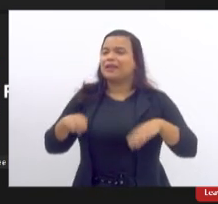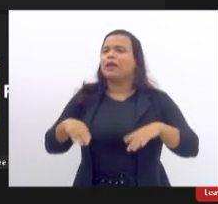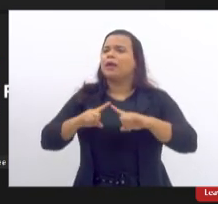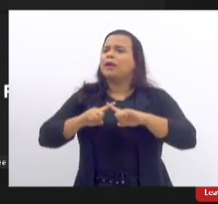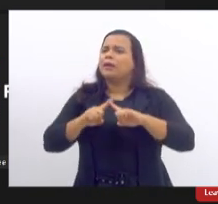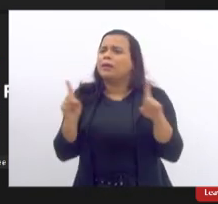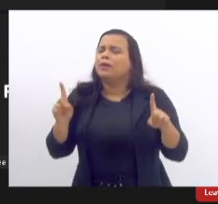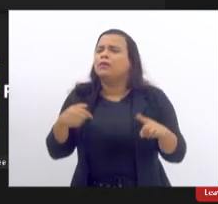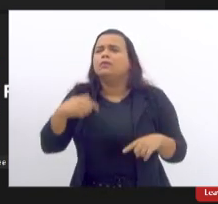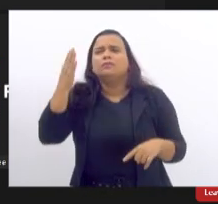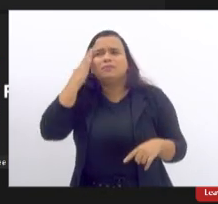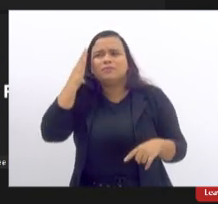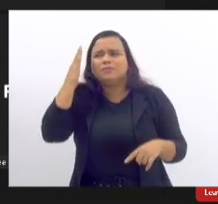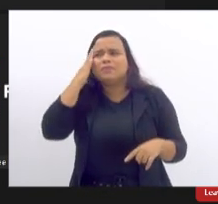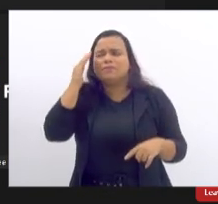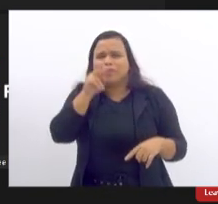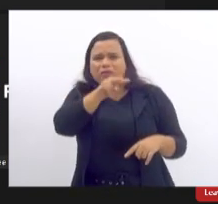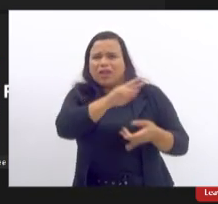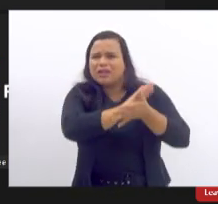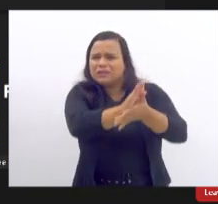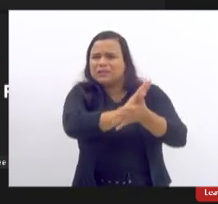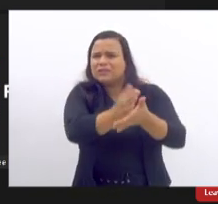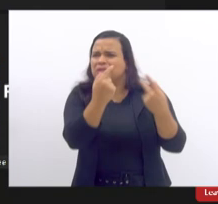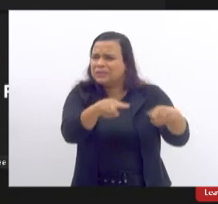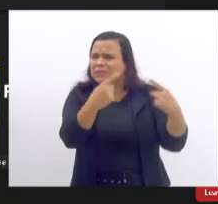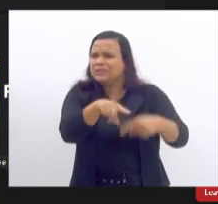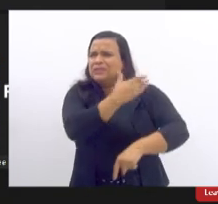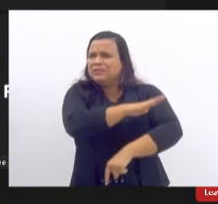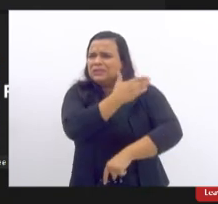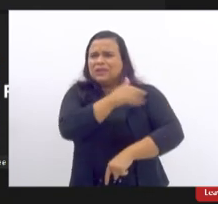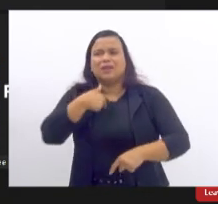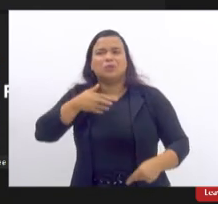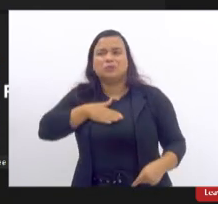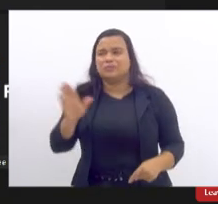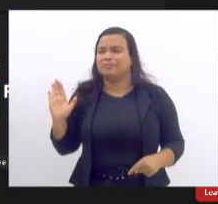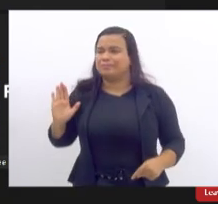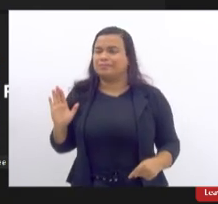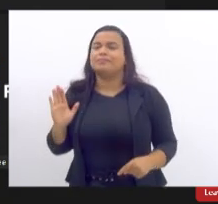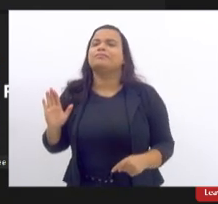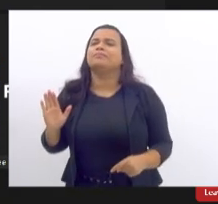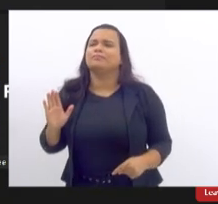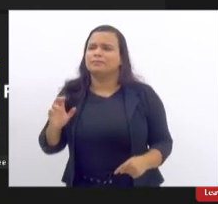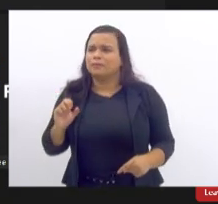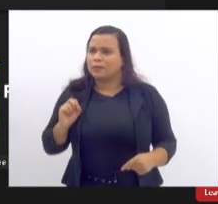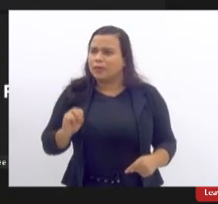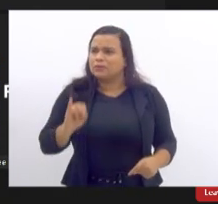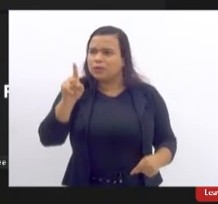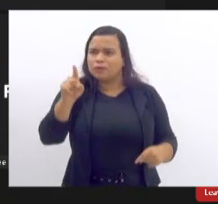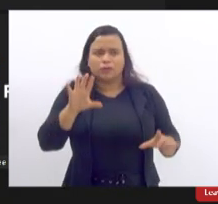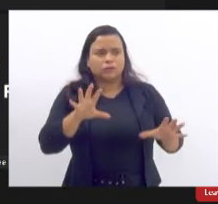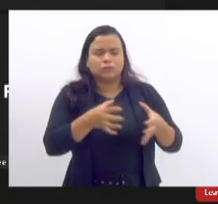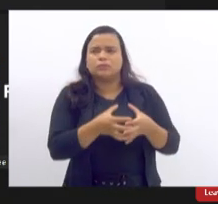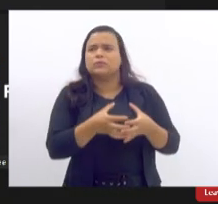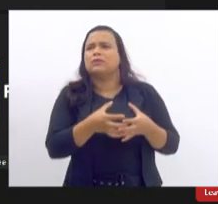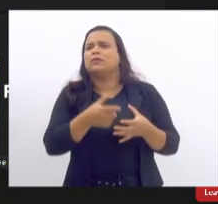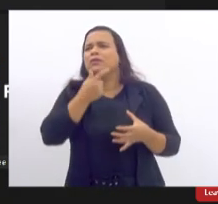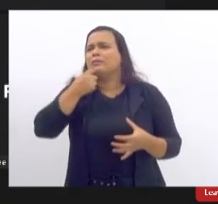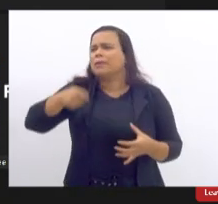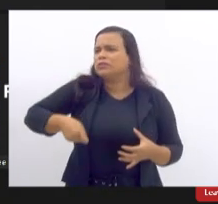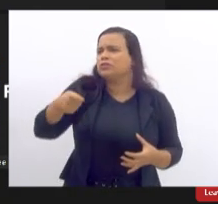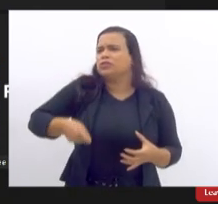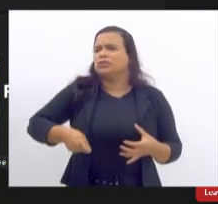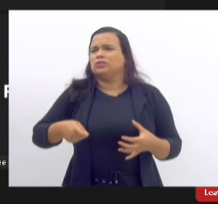indigno com todo e qualquer tipo de discriminação eu acho que se você convive com o racismo com a